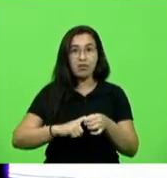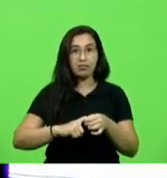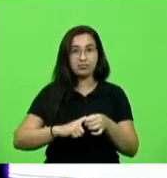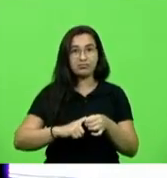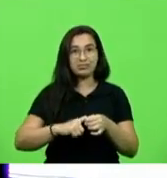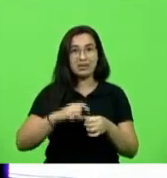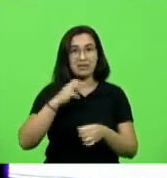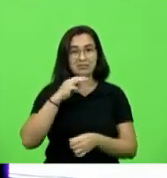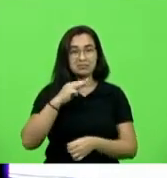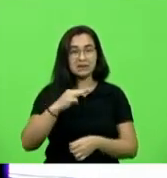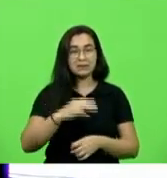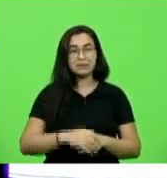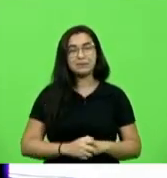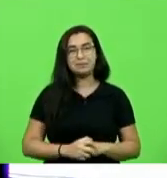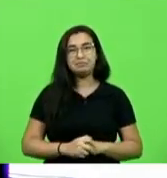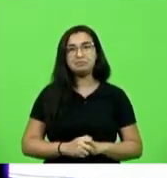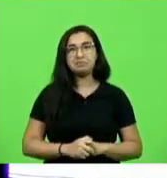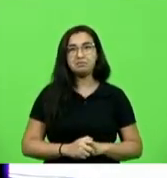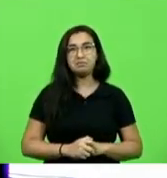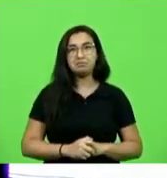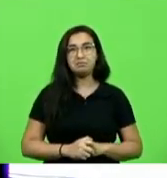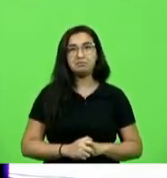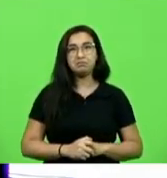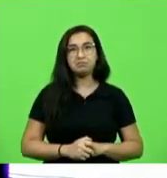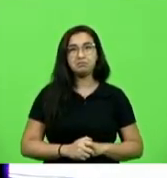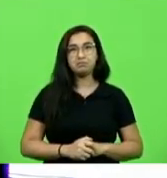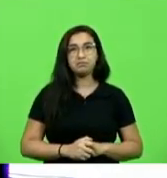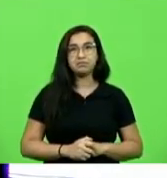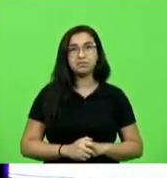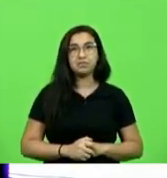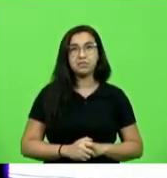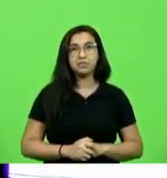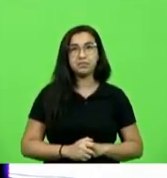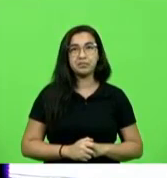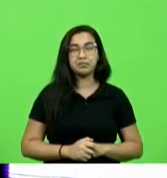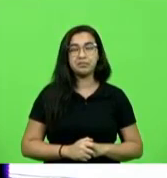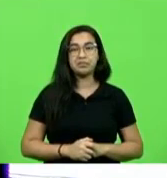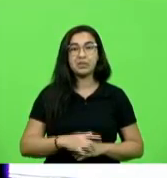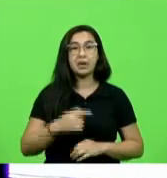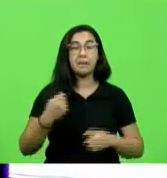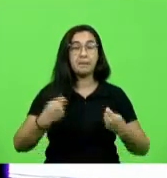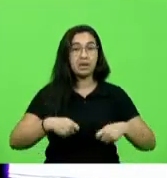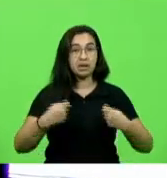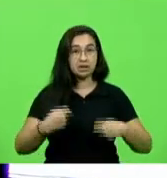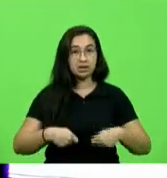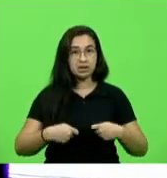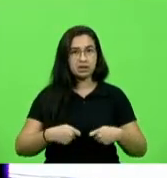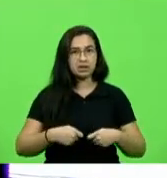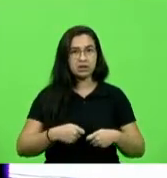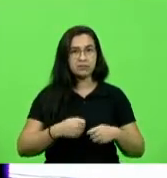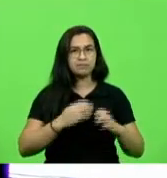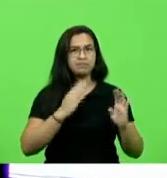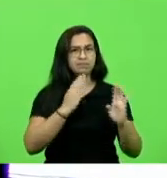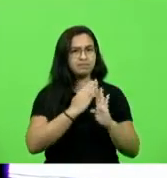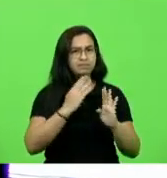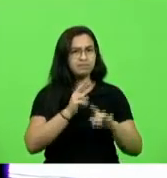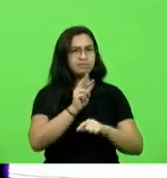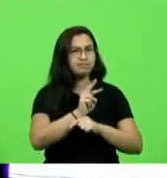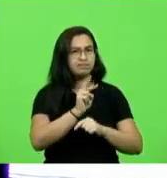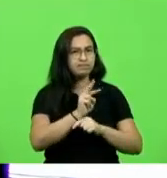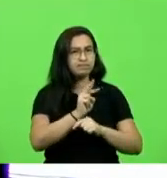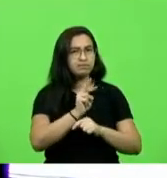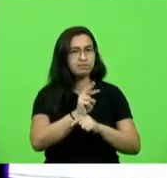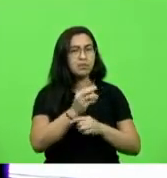então temos sim que cobrar fiscalizar a aplicação dos